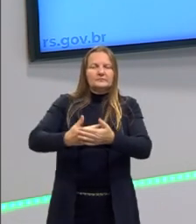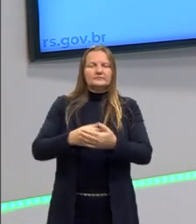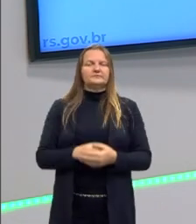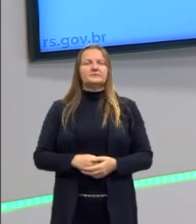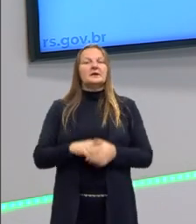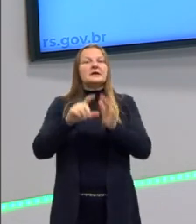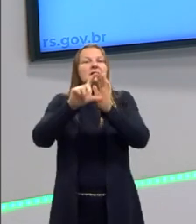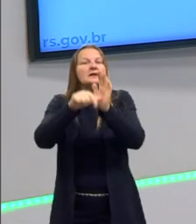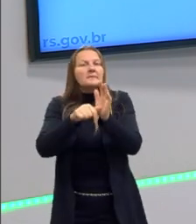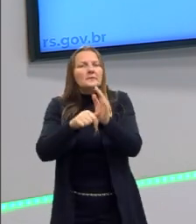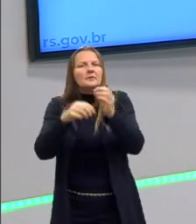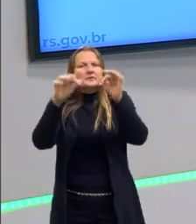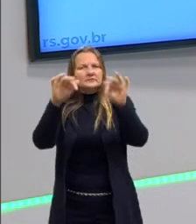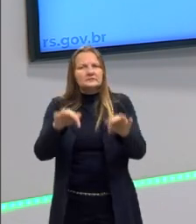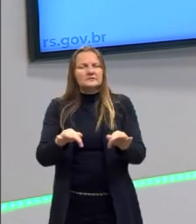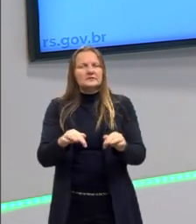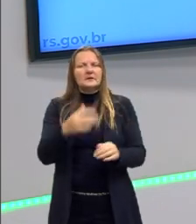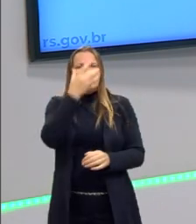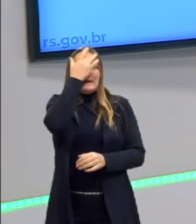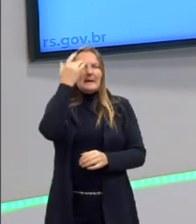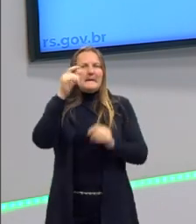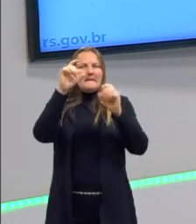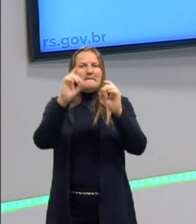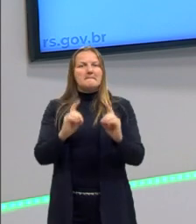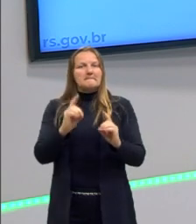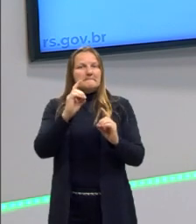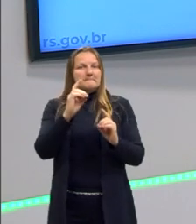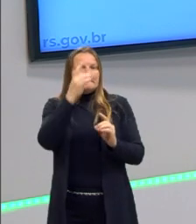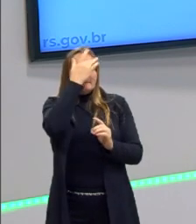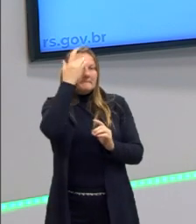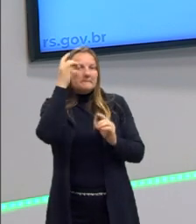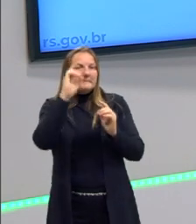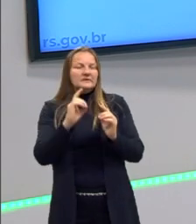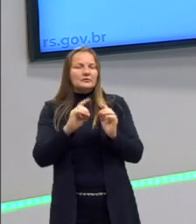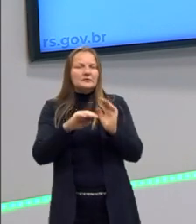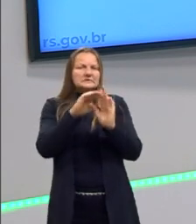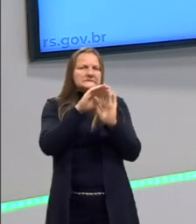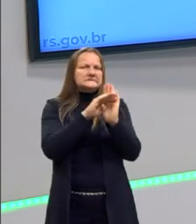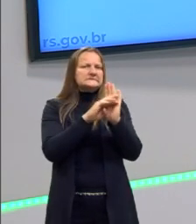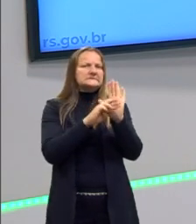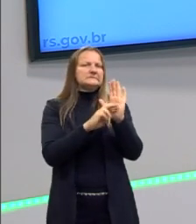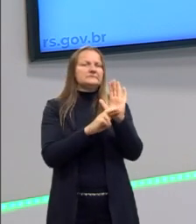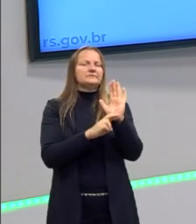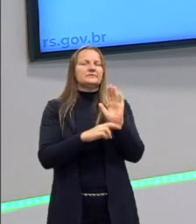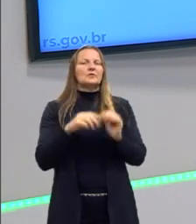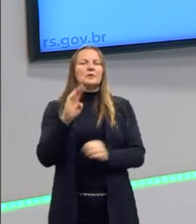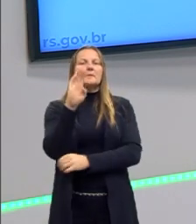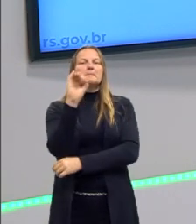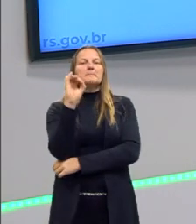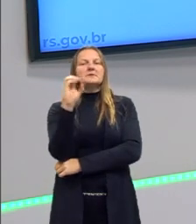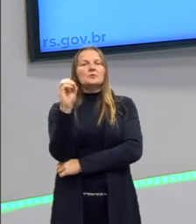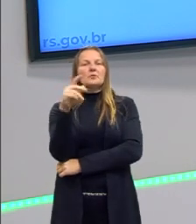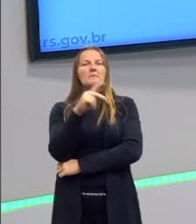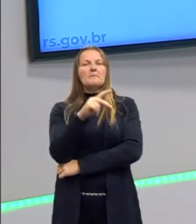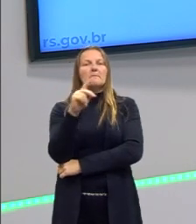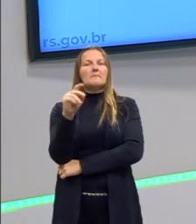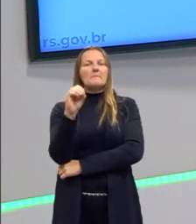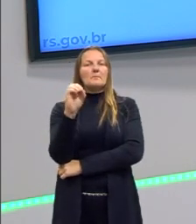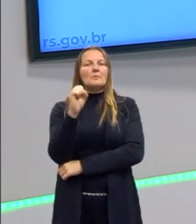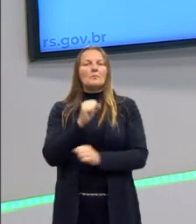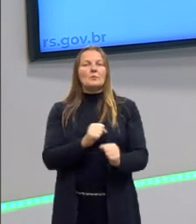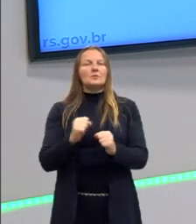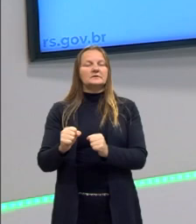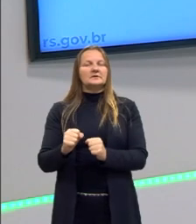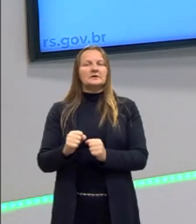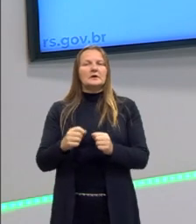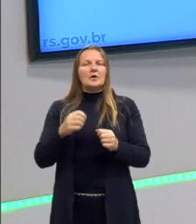Após isso, após ter as pessoas disciplinadas, vem o biopoder, que o Estado manda num grande número